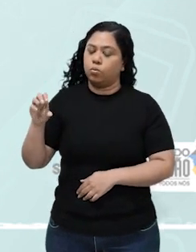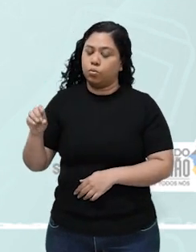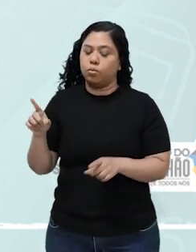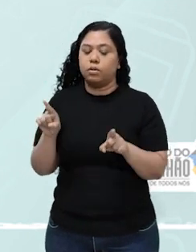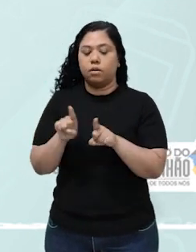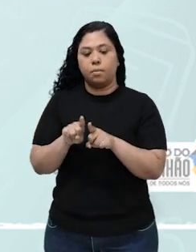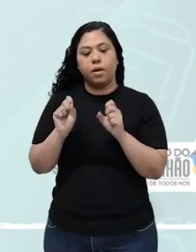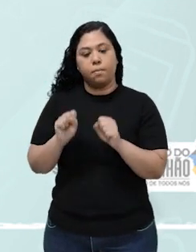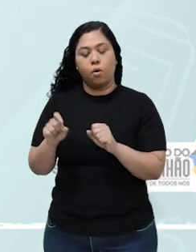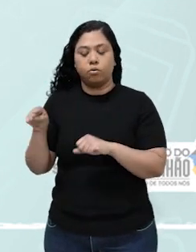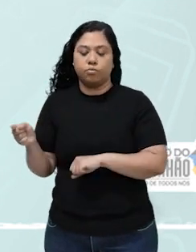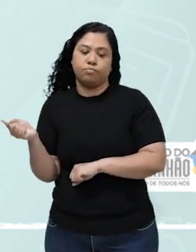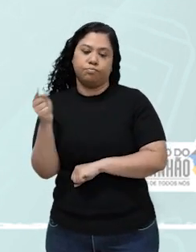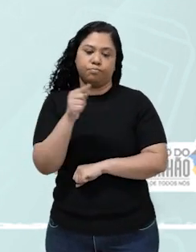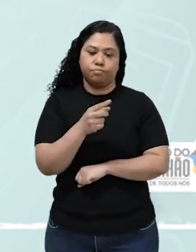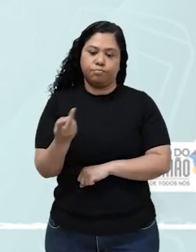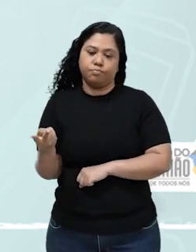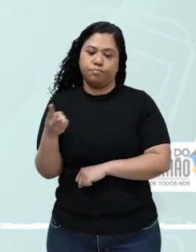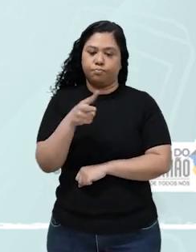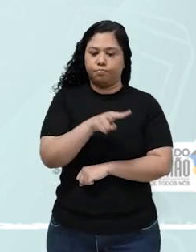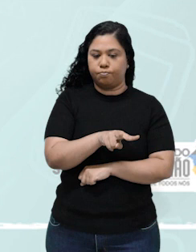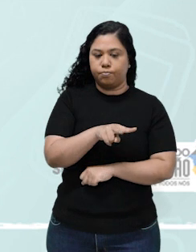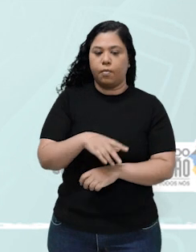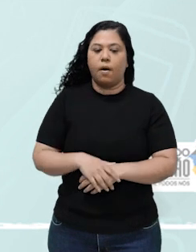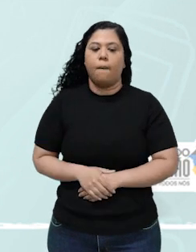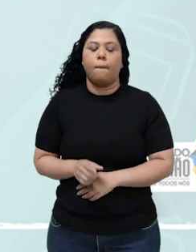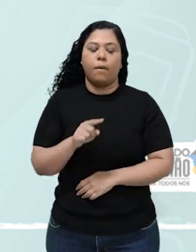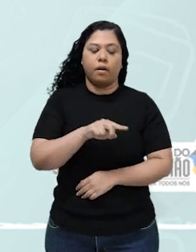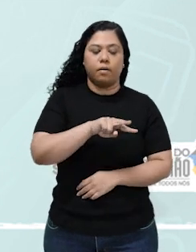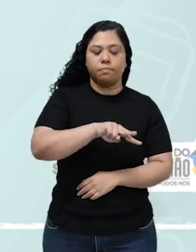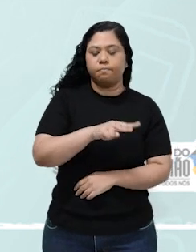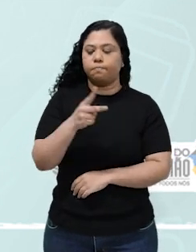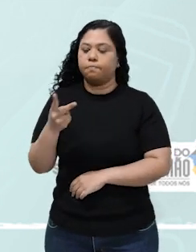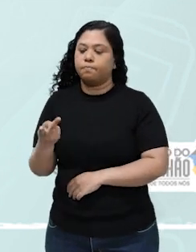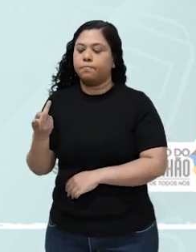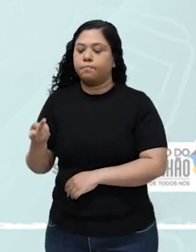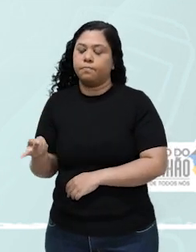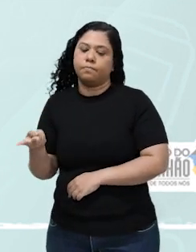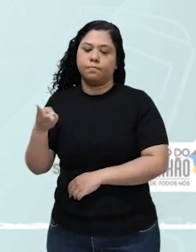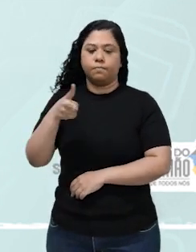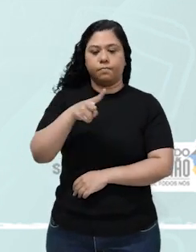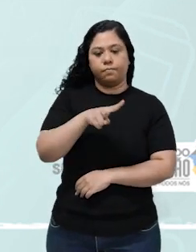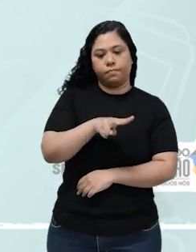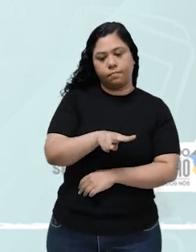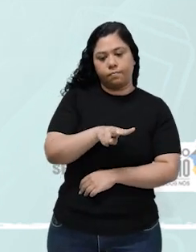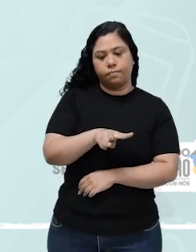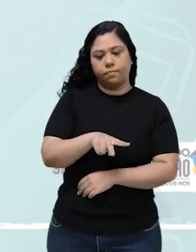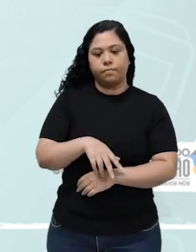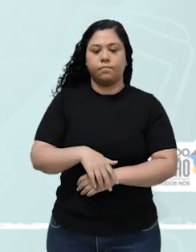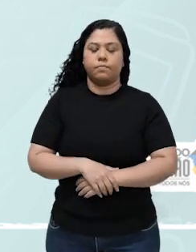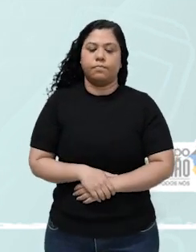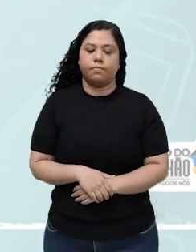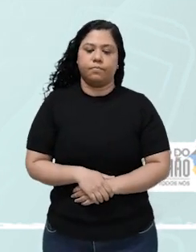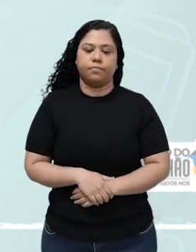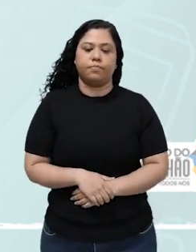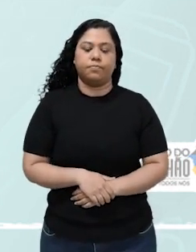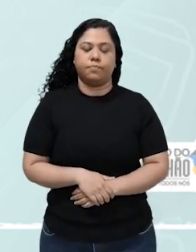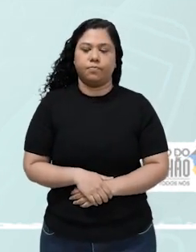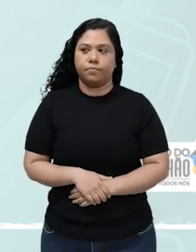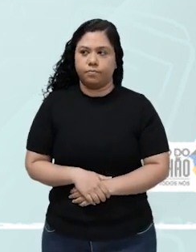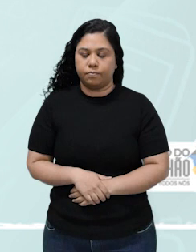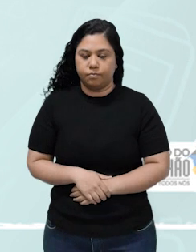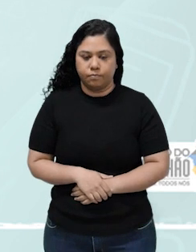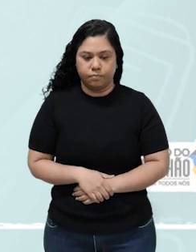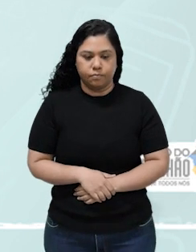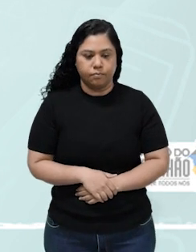os reagentes, certo? Reagente gerando produtos, produtos formando ou regenerando